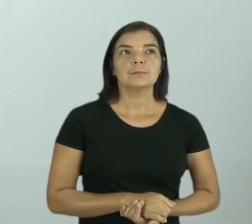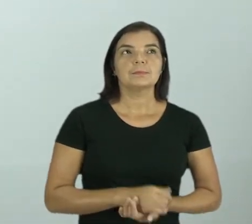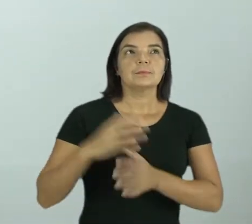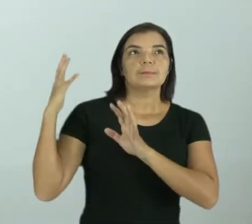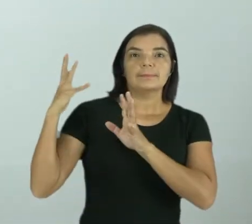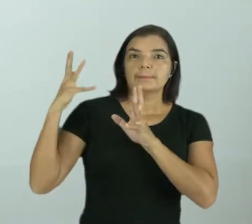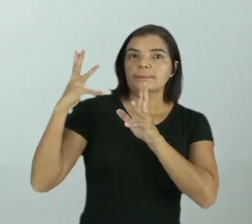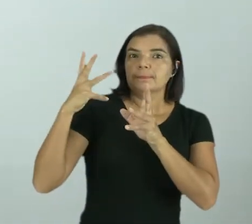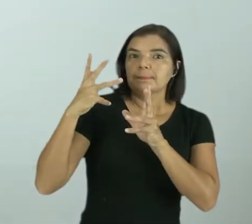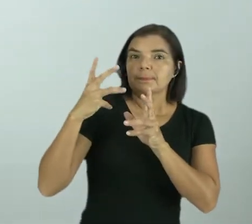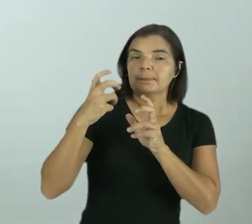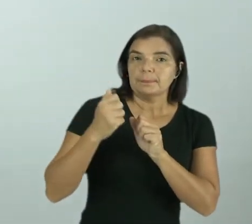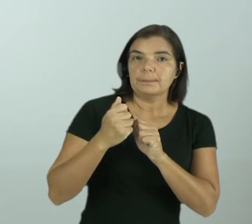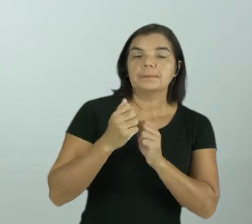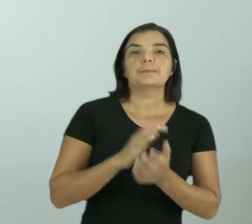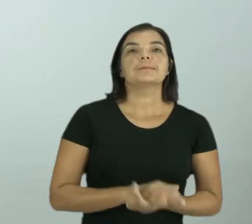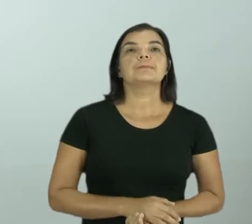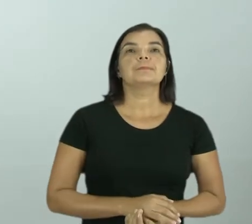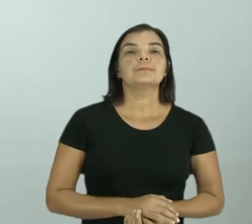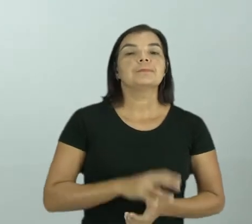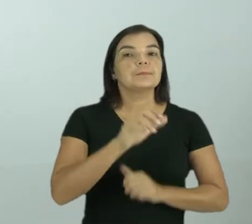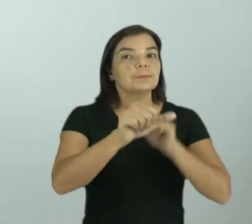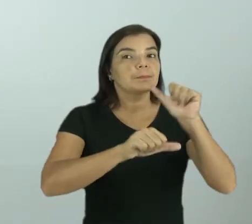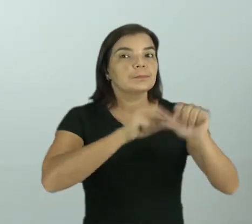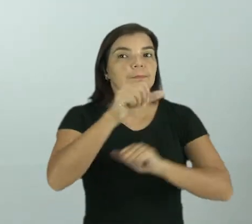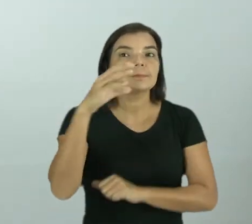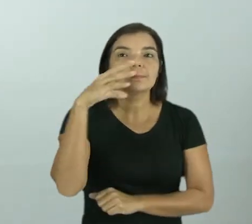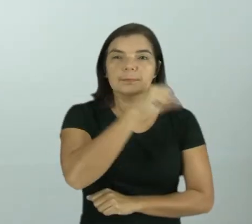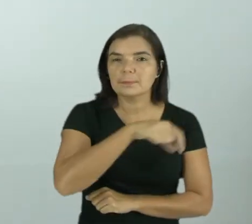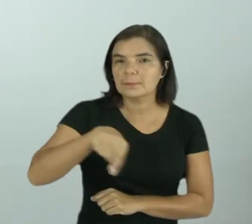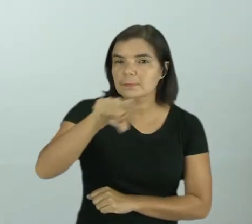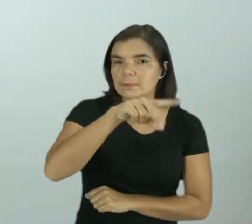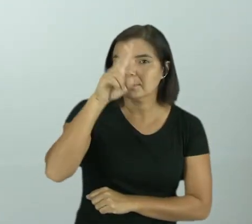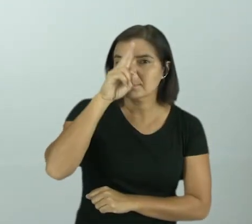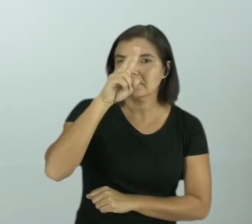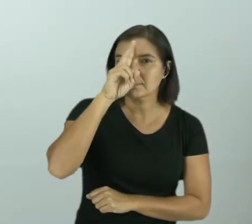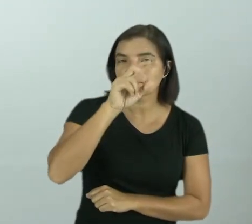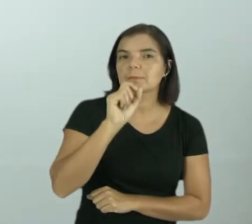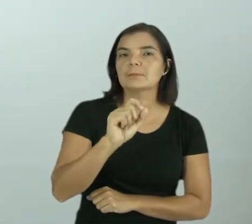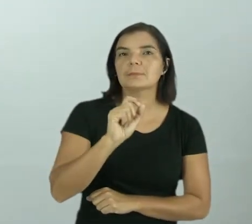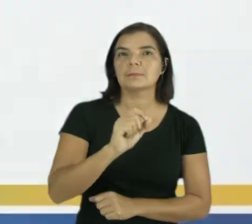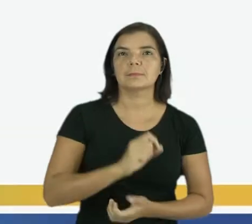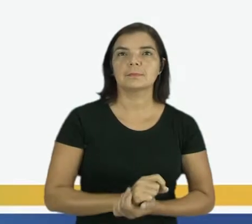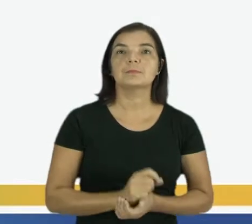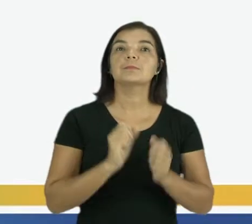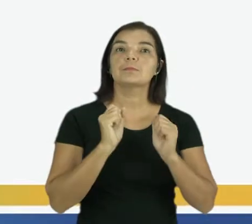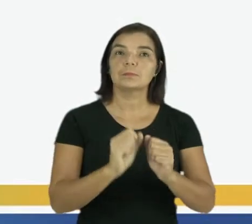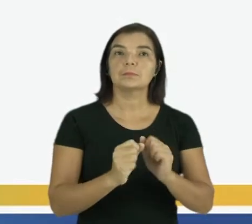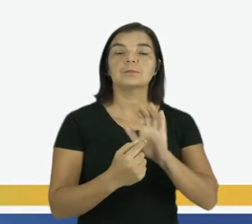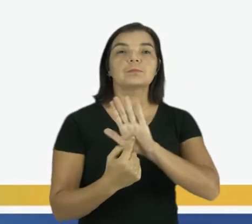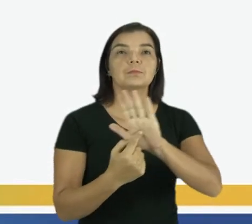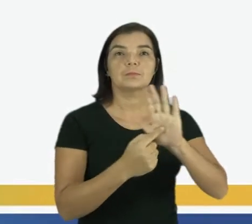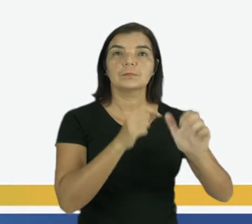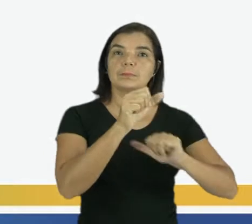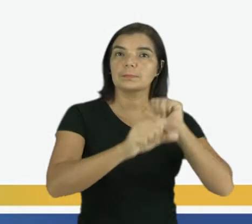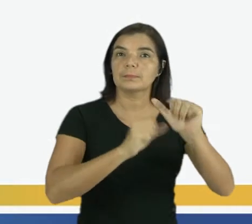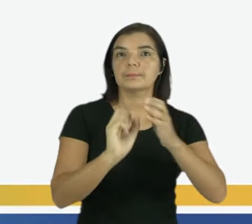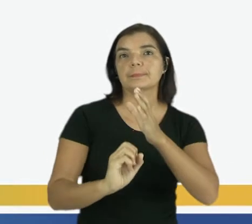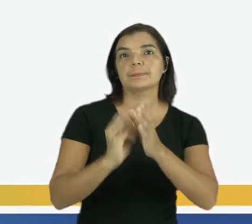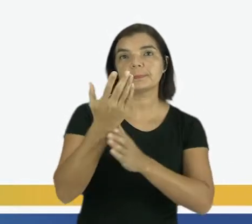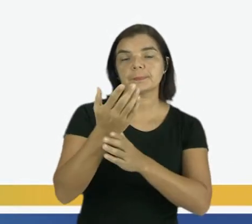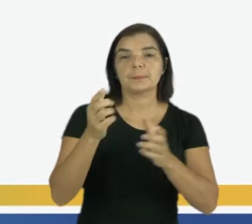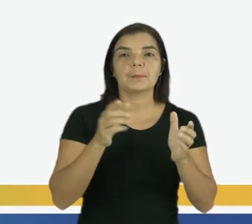Recapitulando um pouco, mudanças rápidas, vocês lembram o que é é ainda? Podemos citar como mudanças que